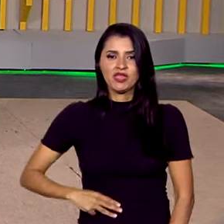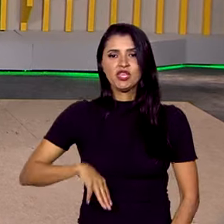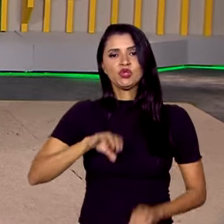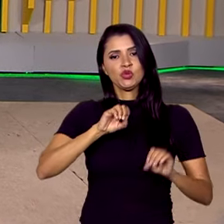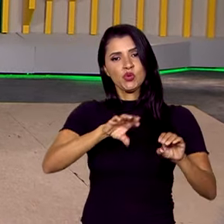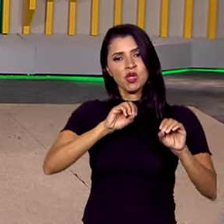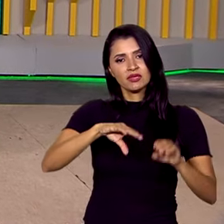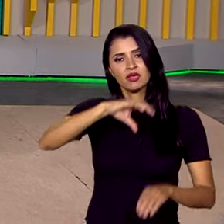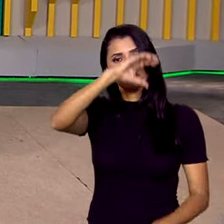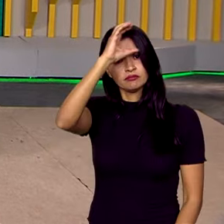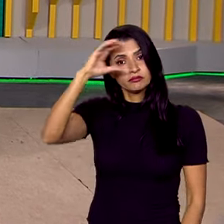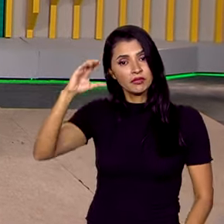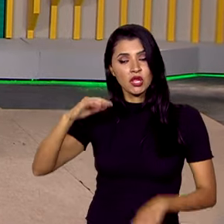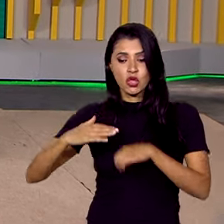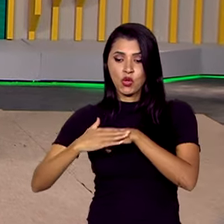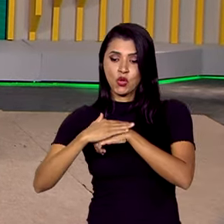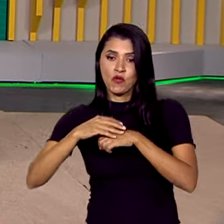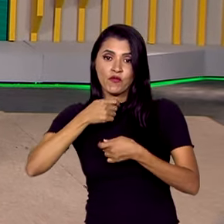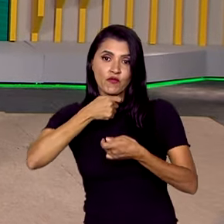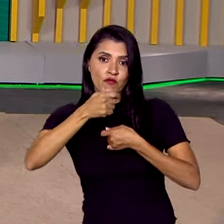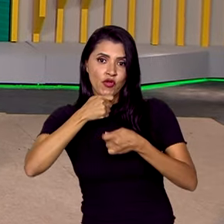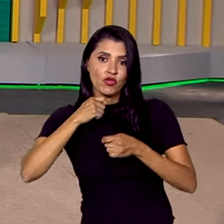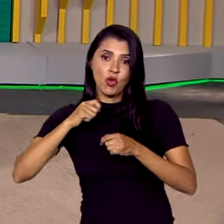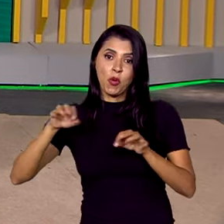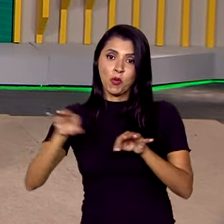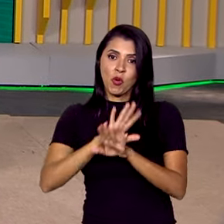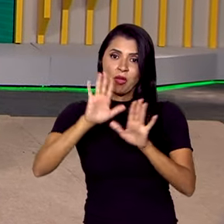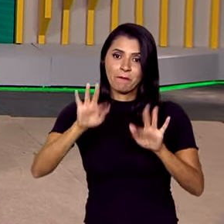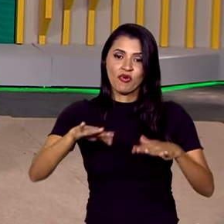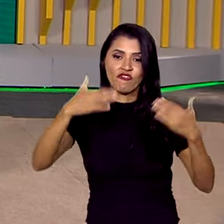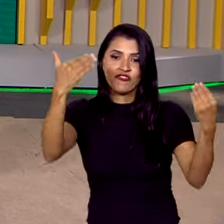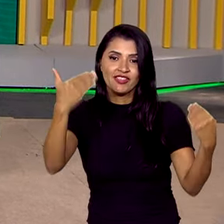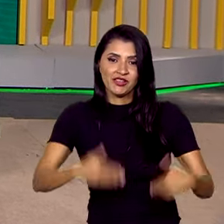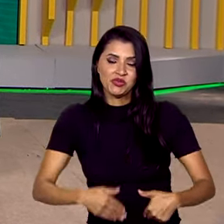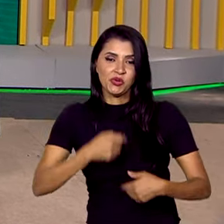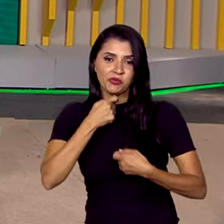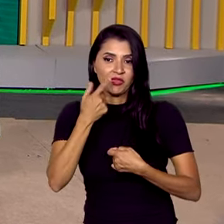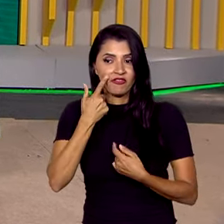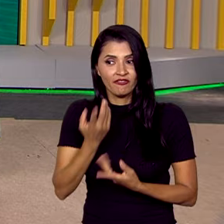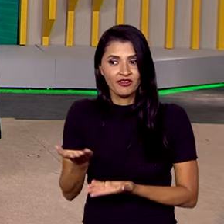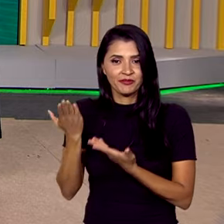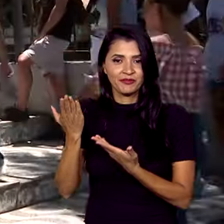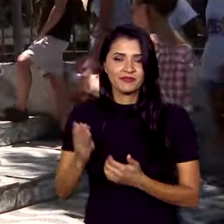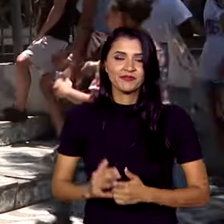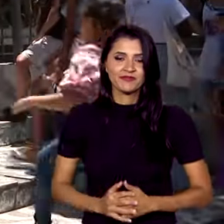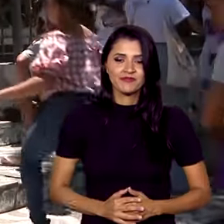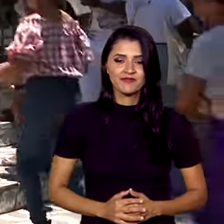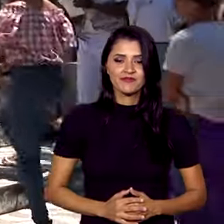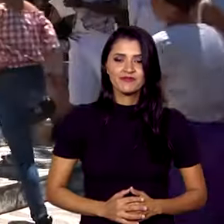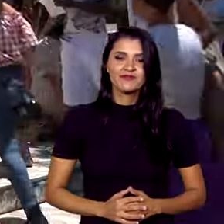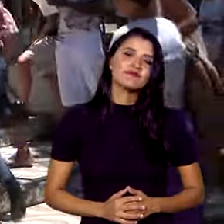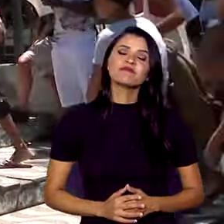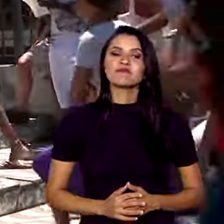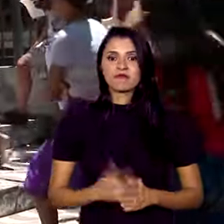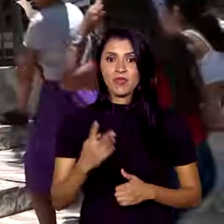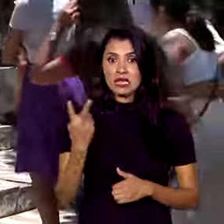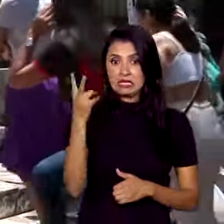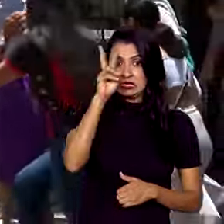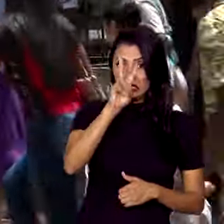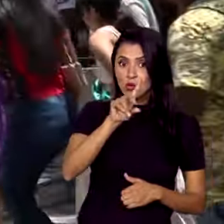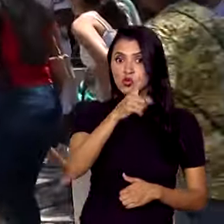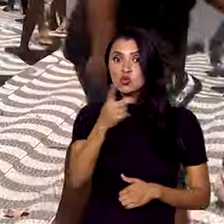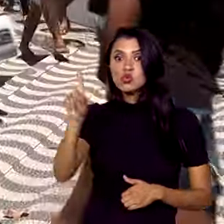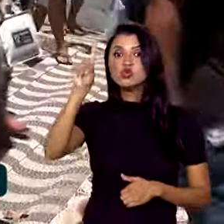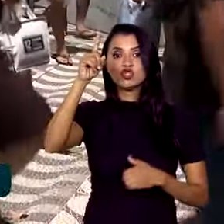Camilo Santana, que conversou com a imprensa logo após o exame ser finalizado. Vamos ver. Neste segundo e